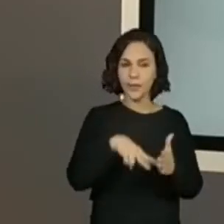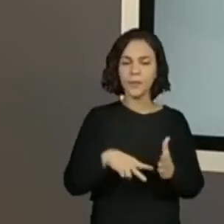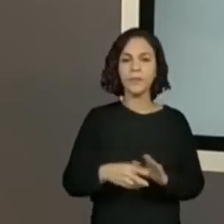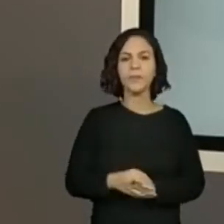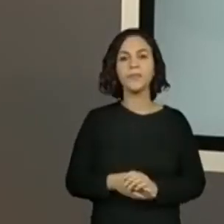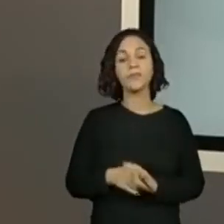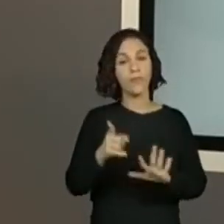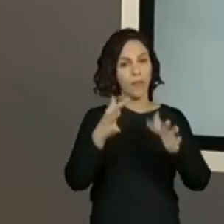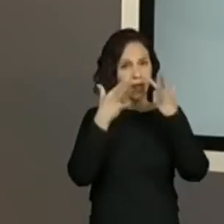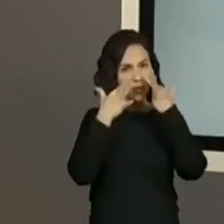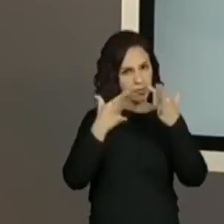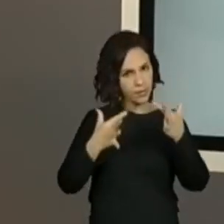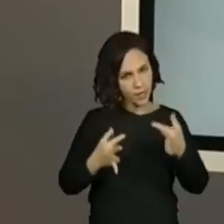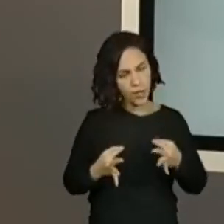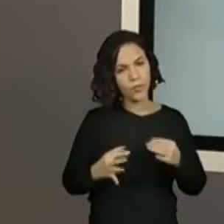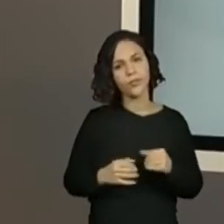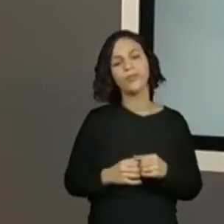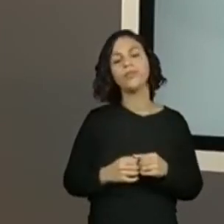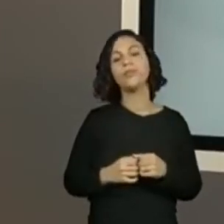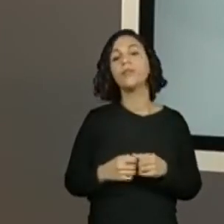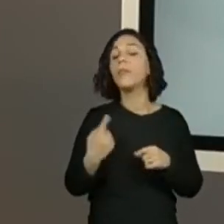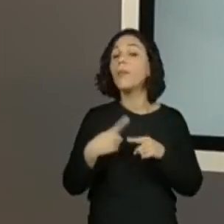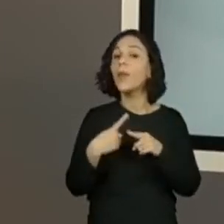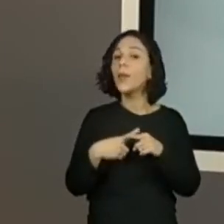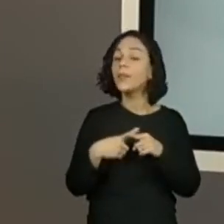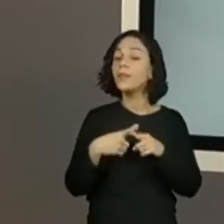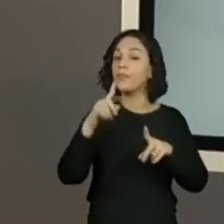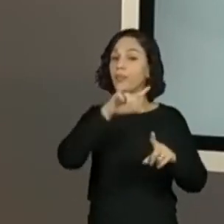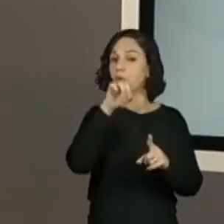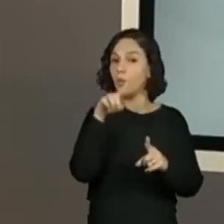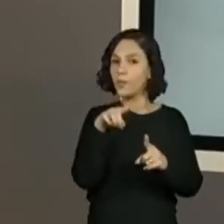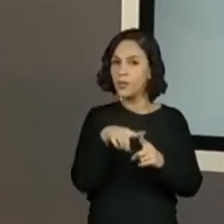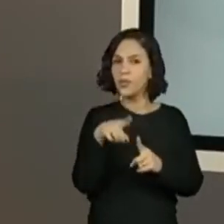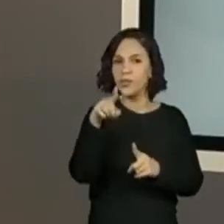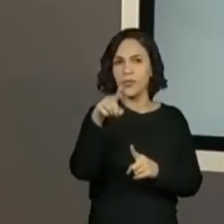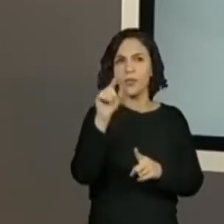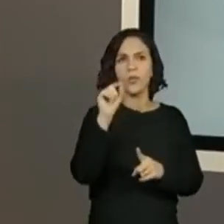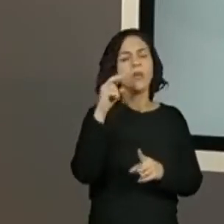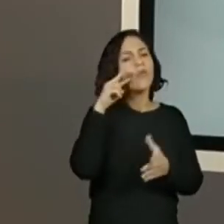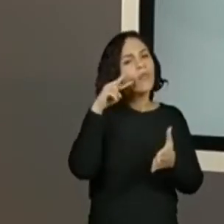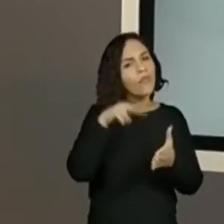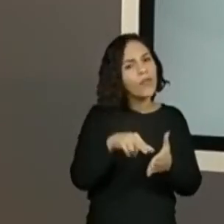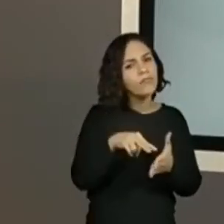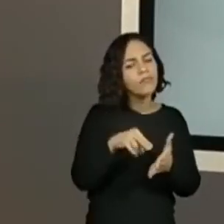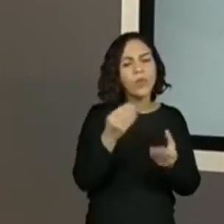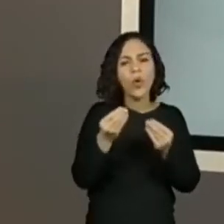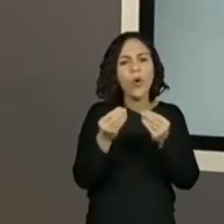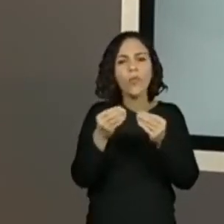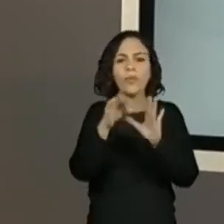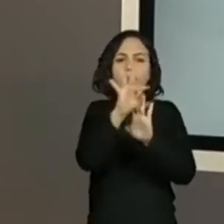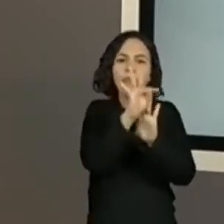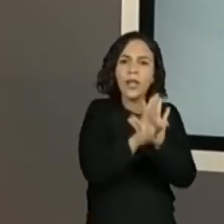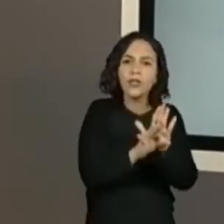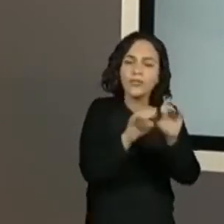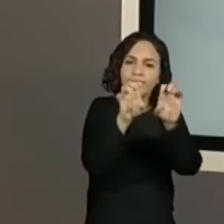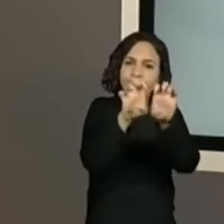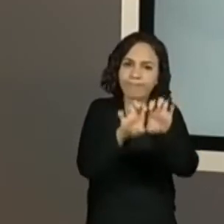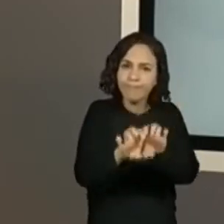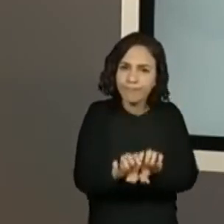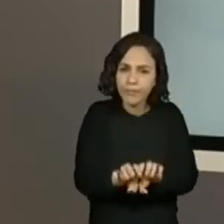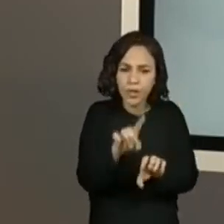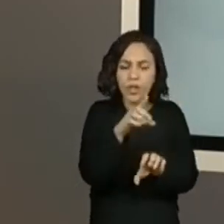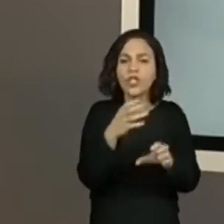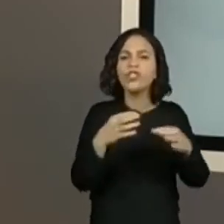Prestem atenção, porque o objetivo é que vocês olhem para a estrutura do texto, o objetivo desse